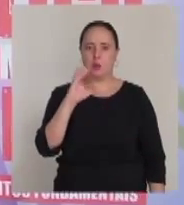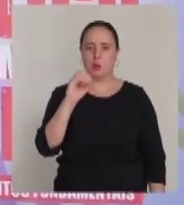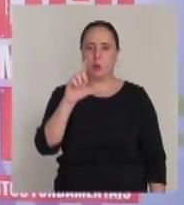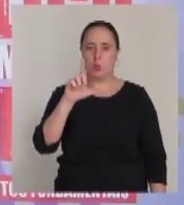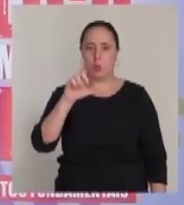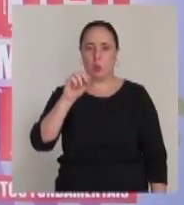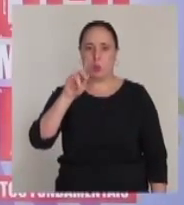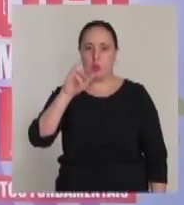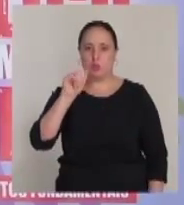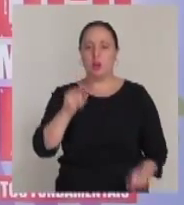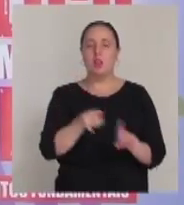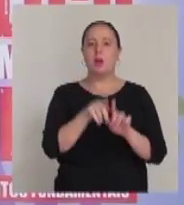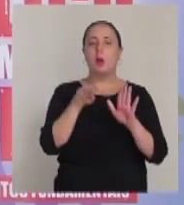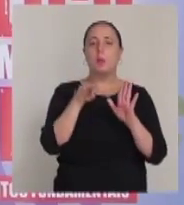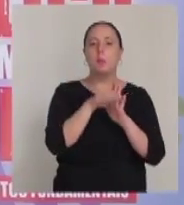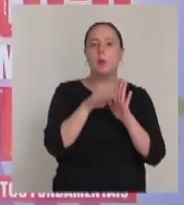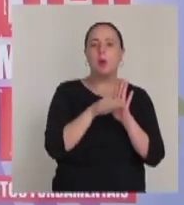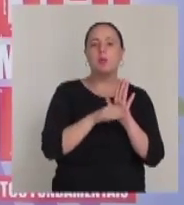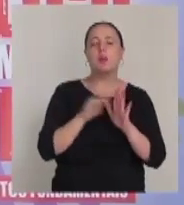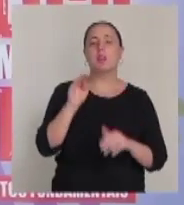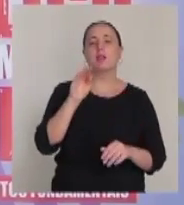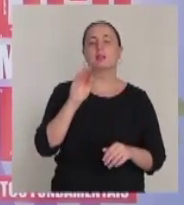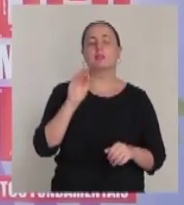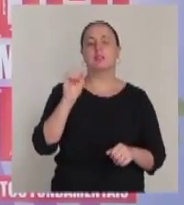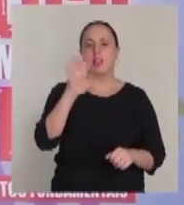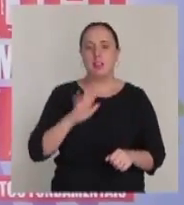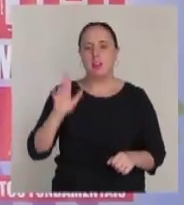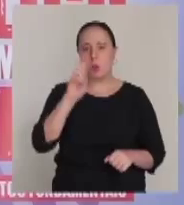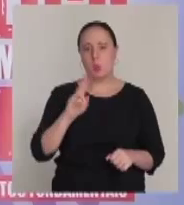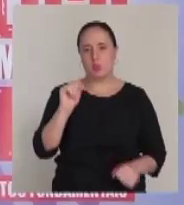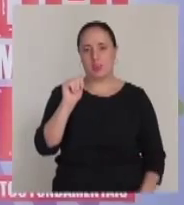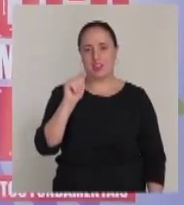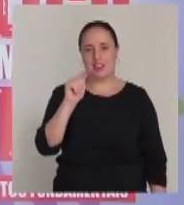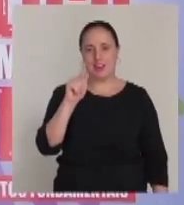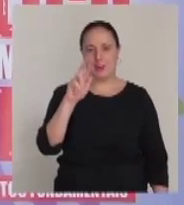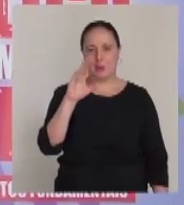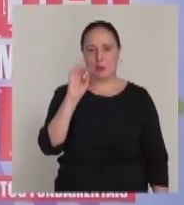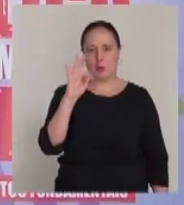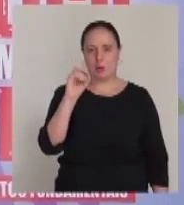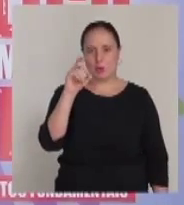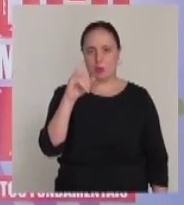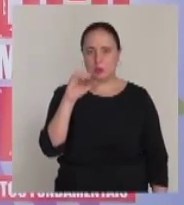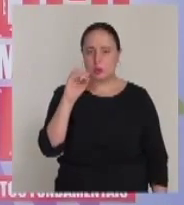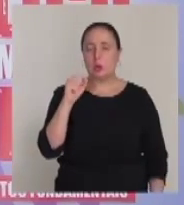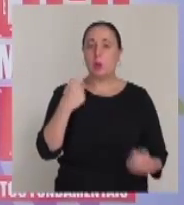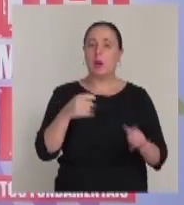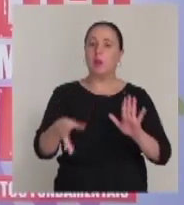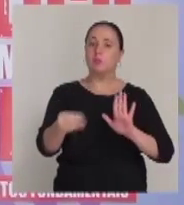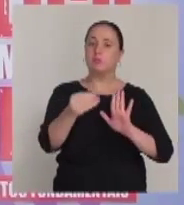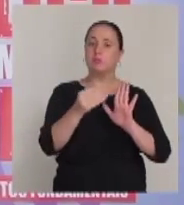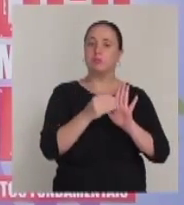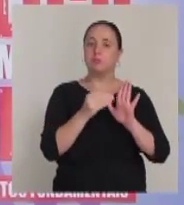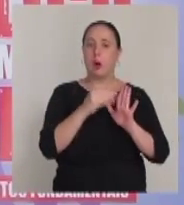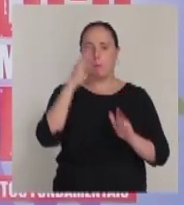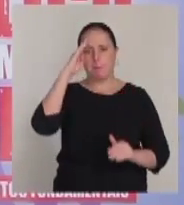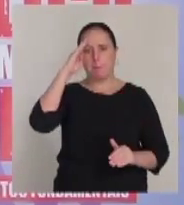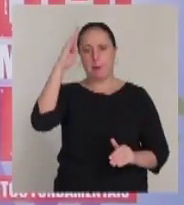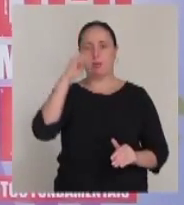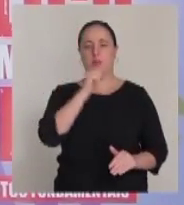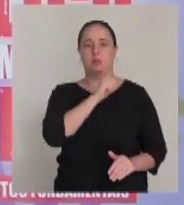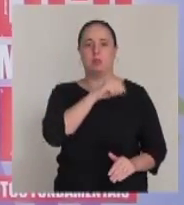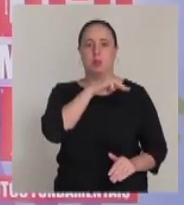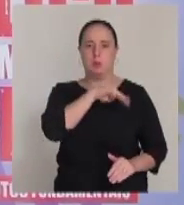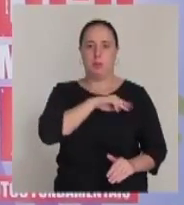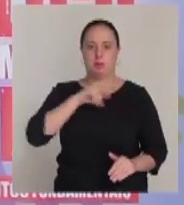e o Programa Nacional de Redução do Uso de AgroTóxicos, que nos parece que deve ser incluído entre as prioridades do